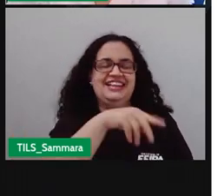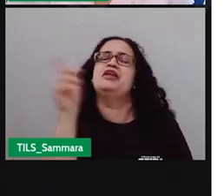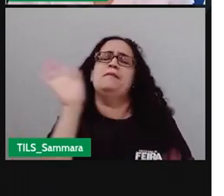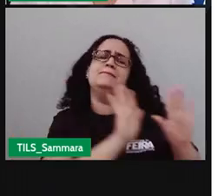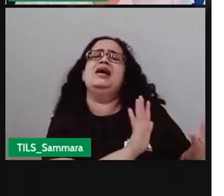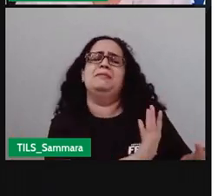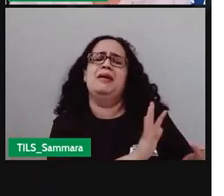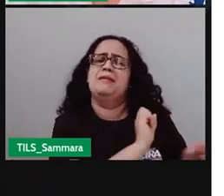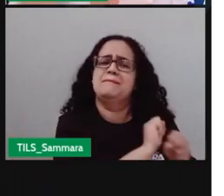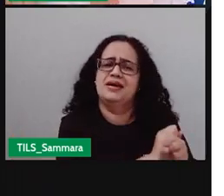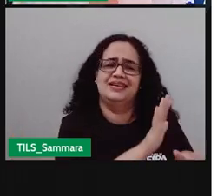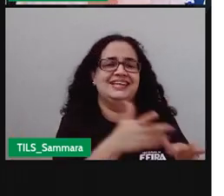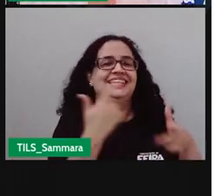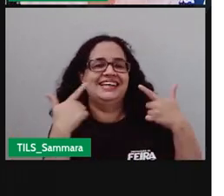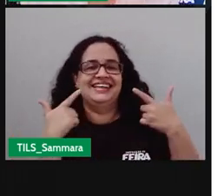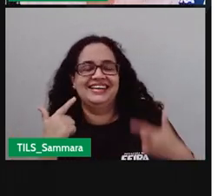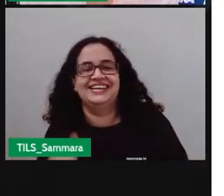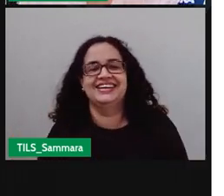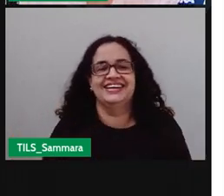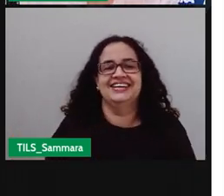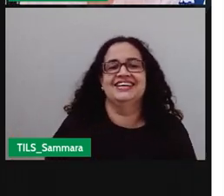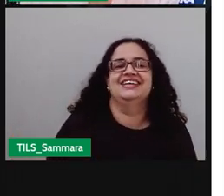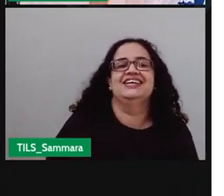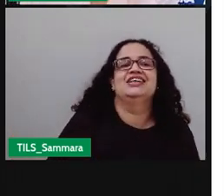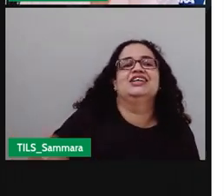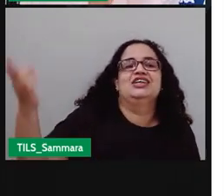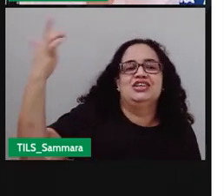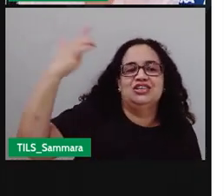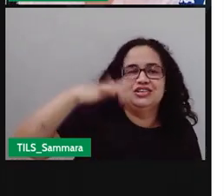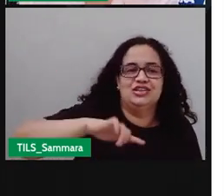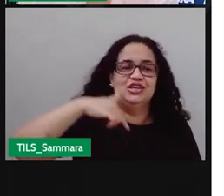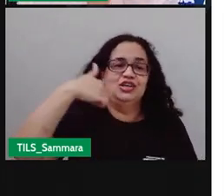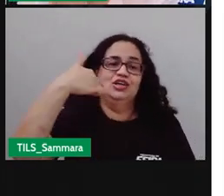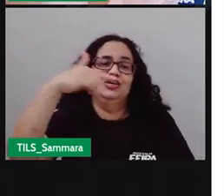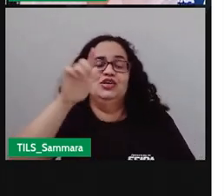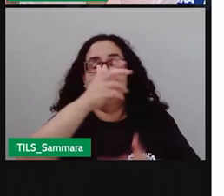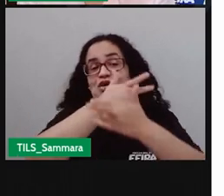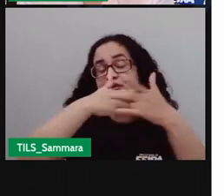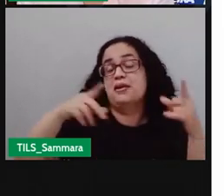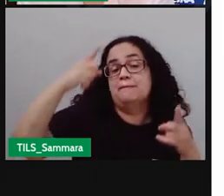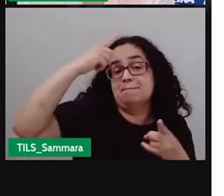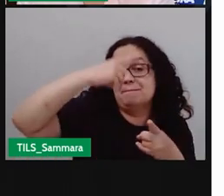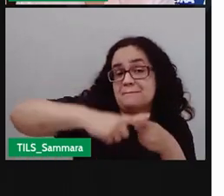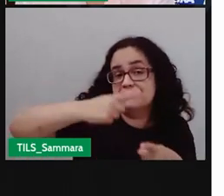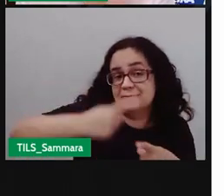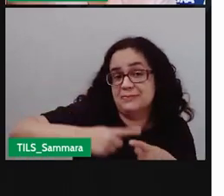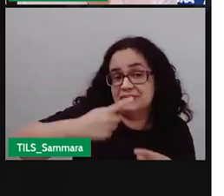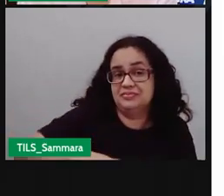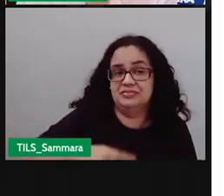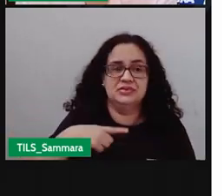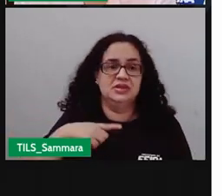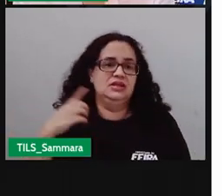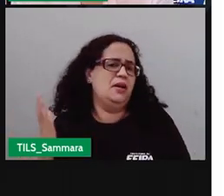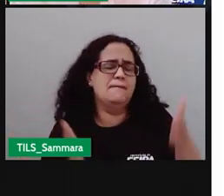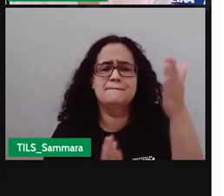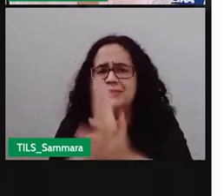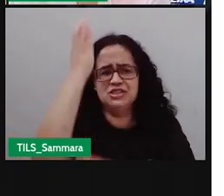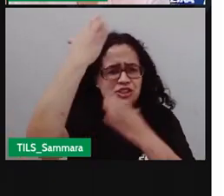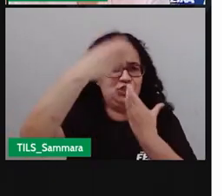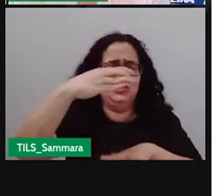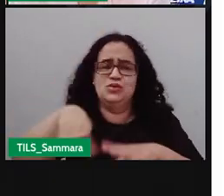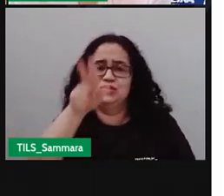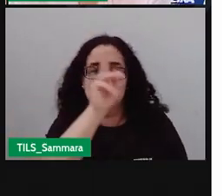não, para. Eu estaria aí, provavelmente, em uma outra coisa, porque não teria nem passado no concurso para